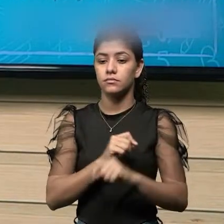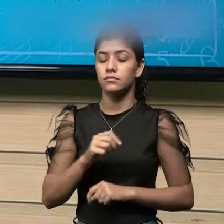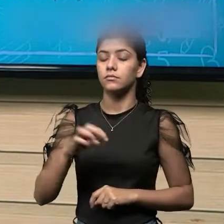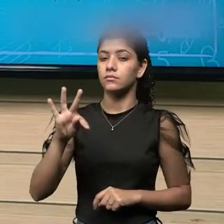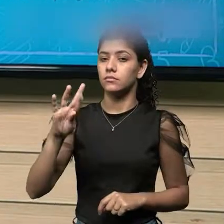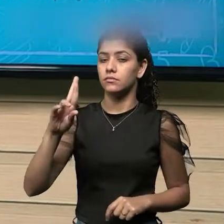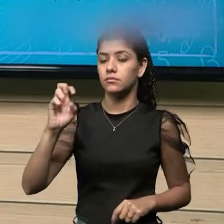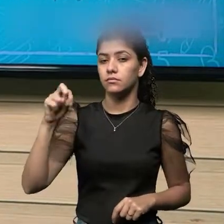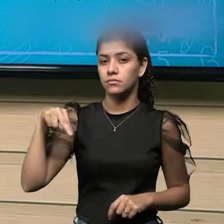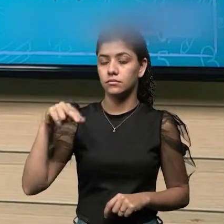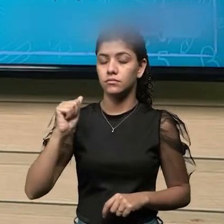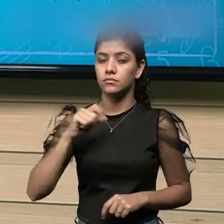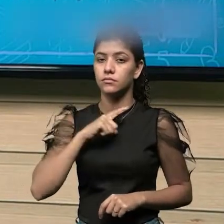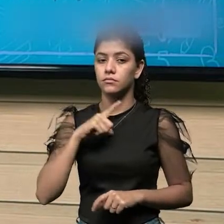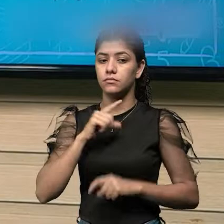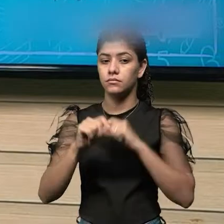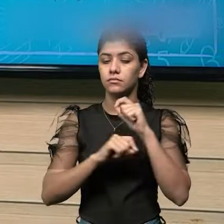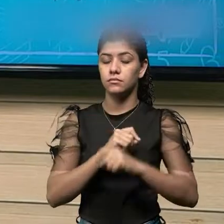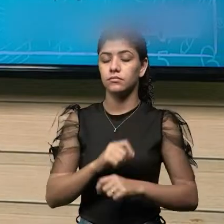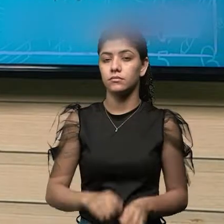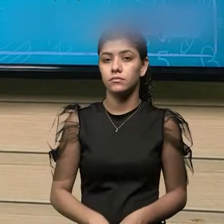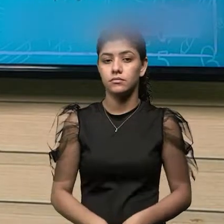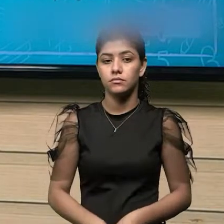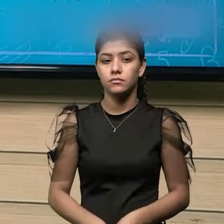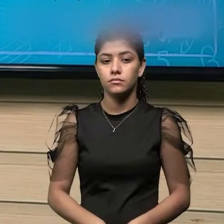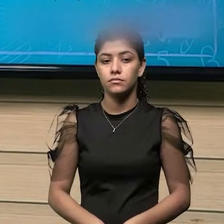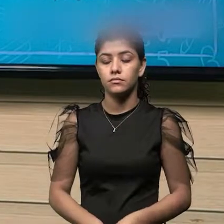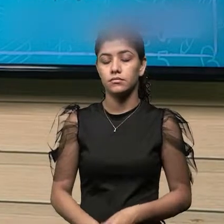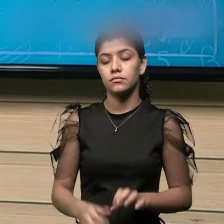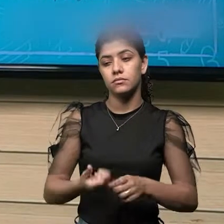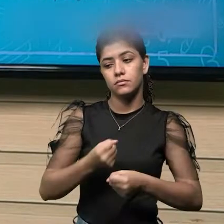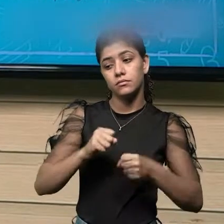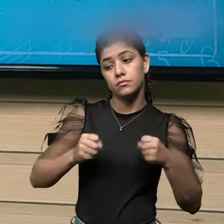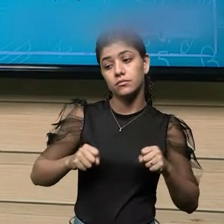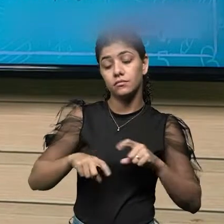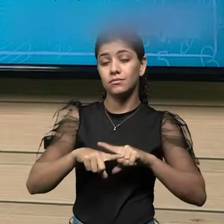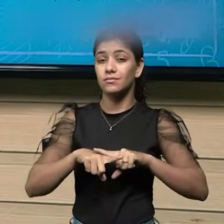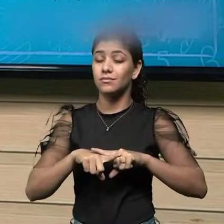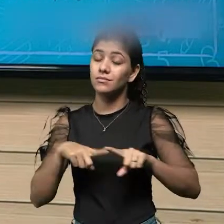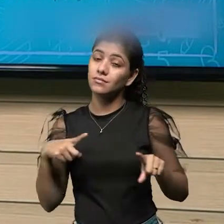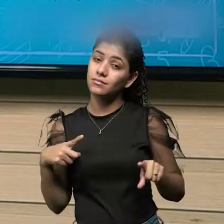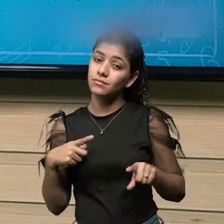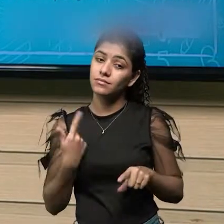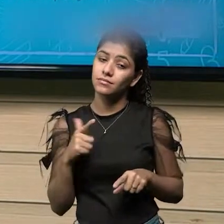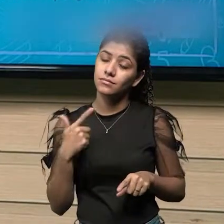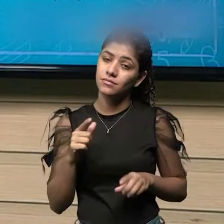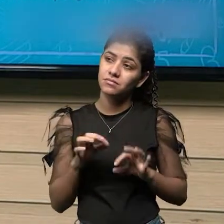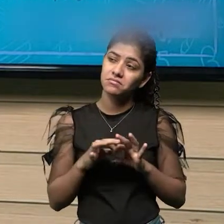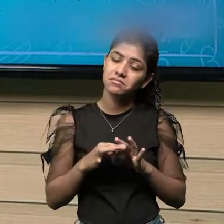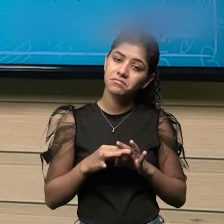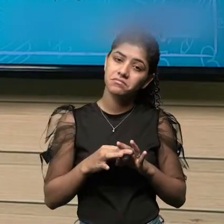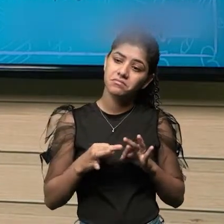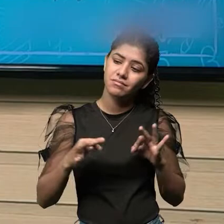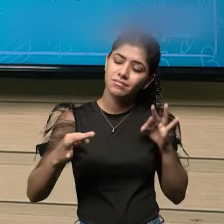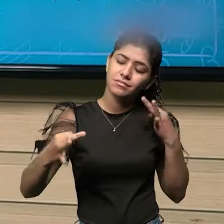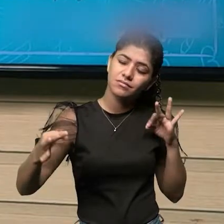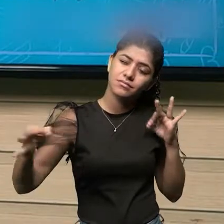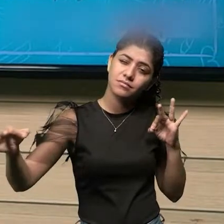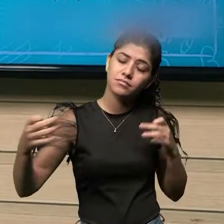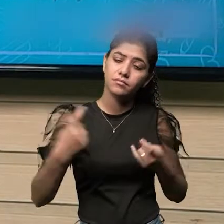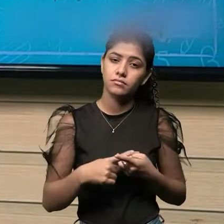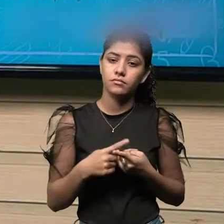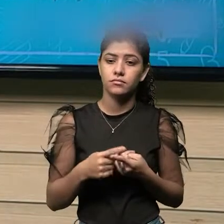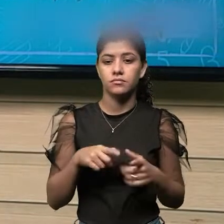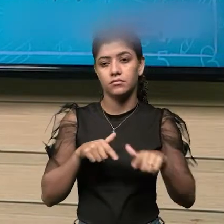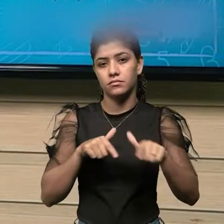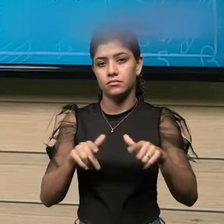que tenha um alcance grande, mas que não seja uma distância muito elevada, porque ele também não vai trabalhar com